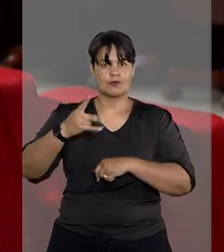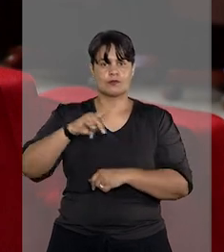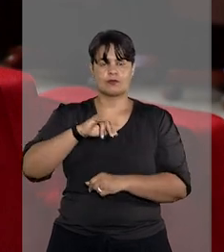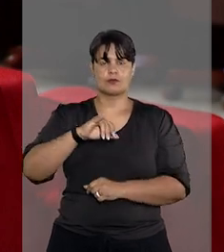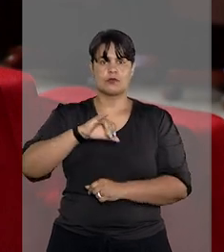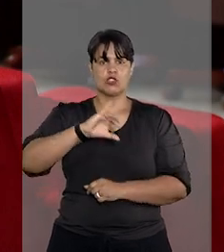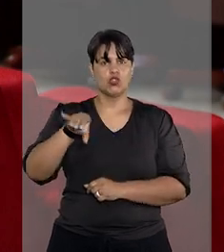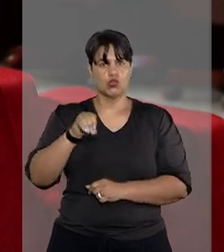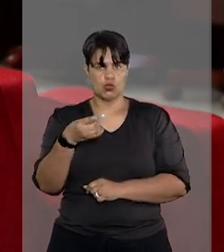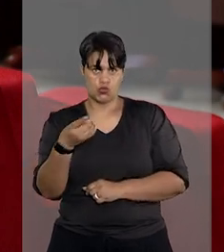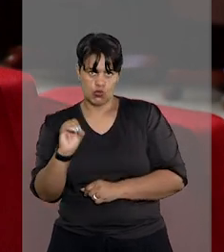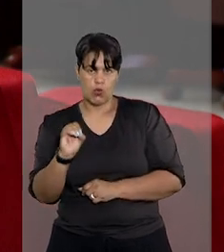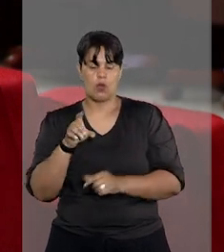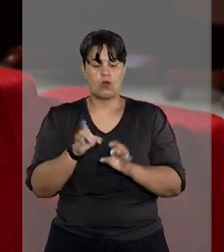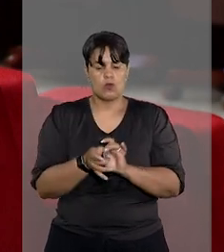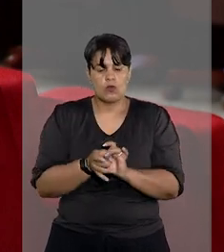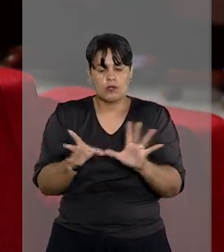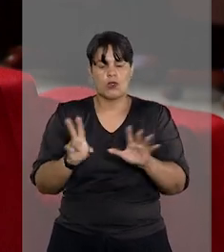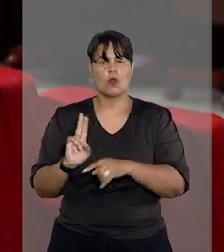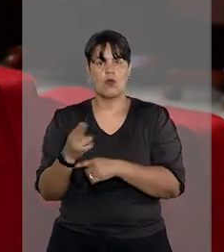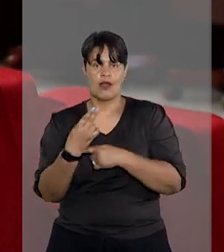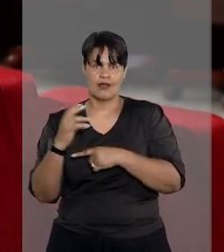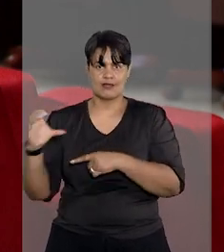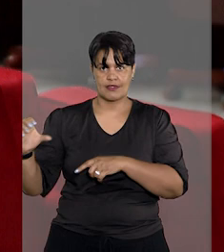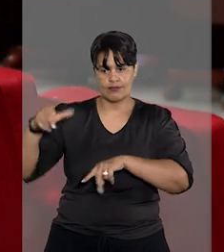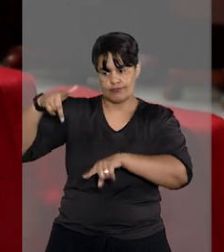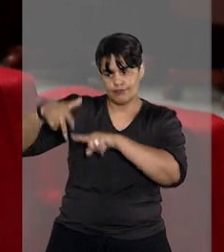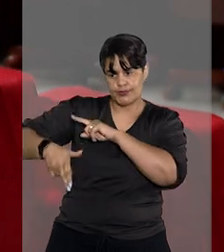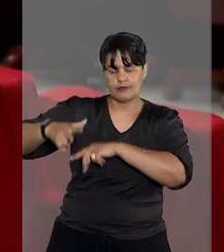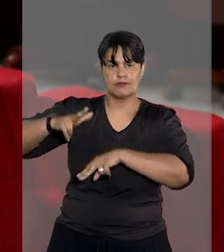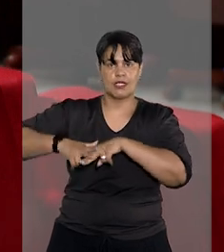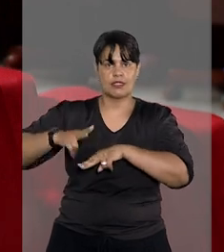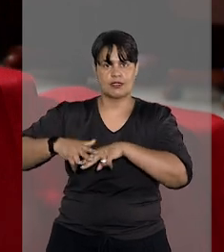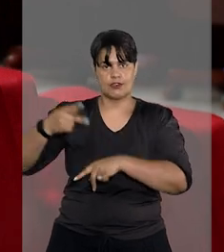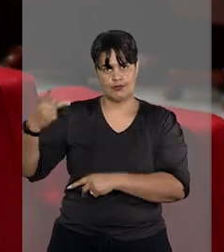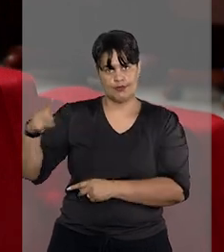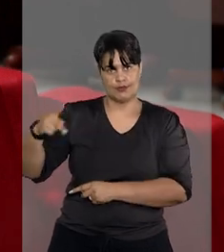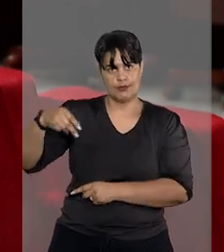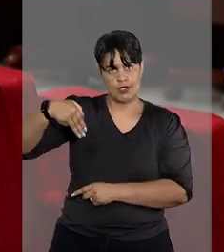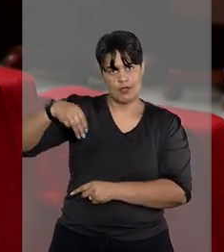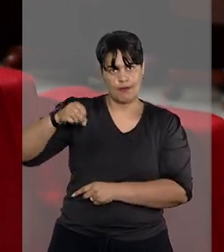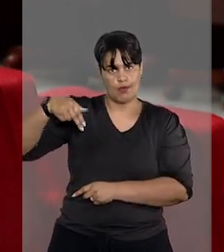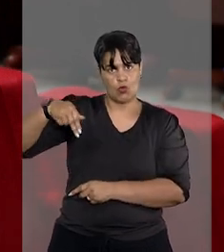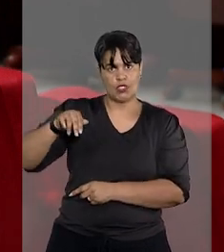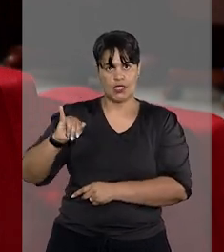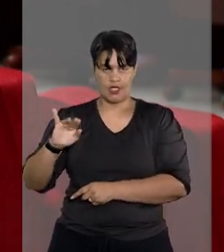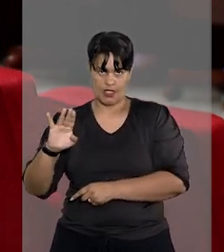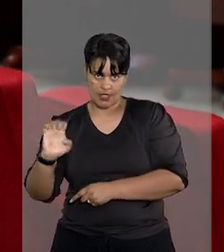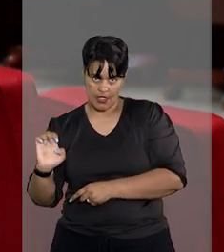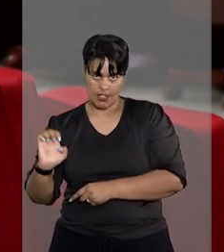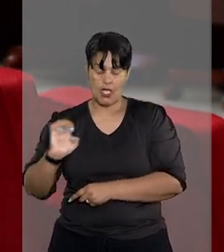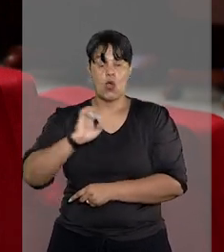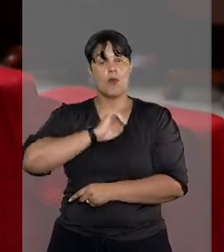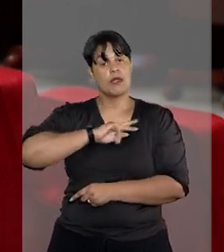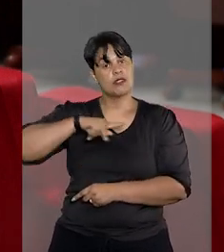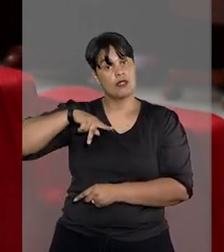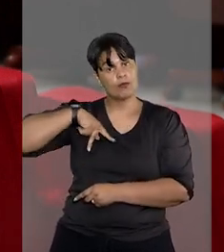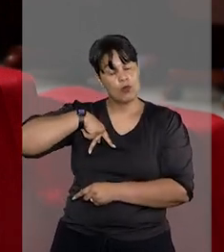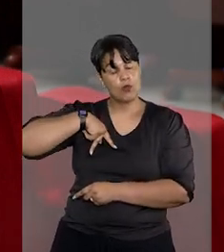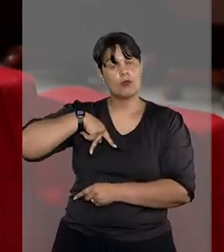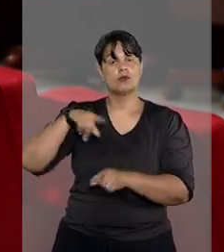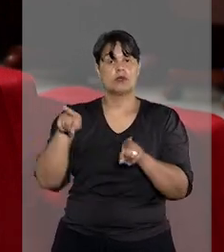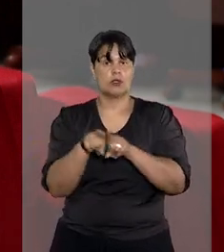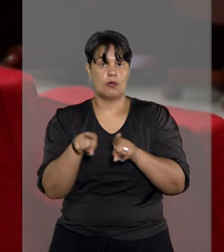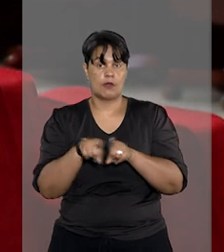Noronha, que havia concedido habeas corpus para revogar a prisão preventiva de Monique Medeiros, o Ministério Público Federal